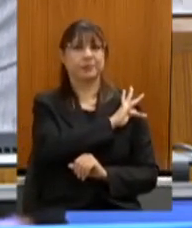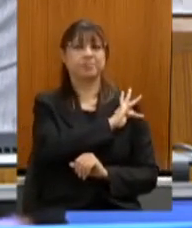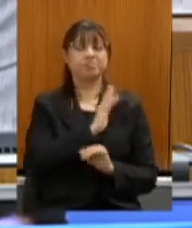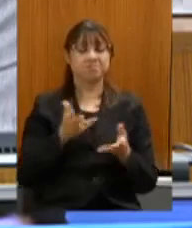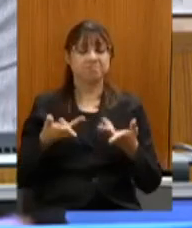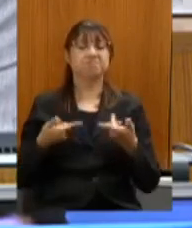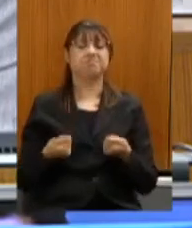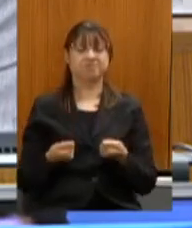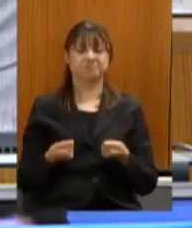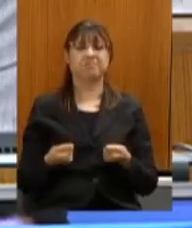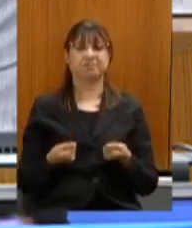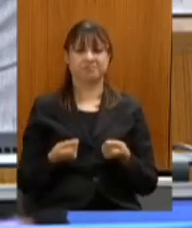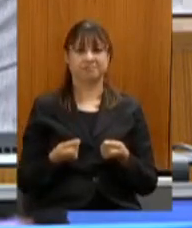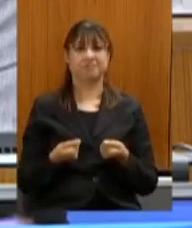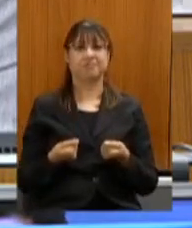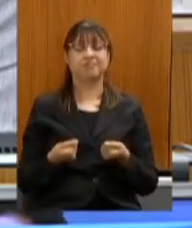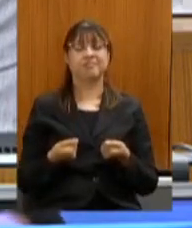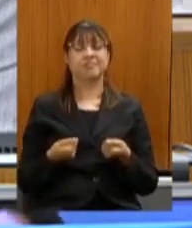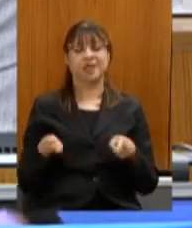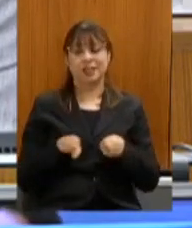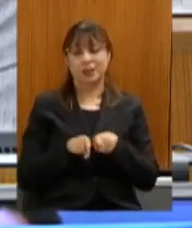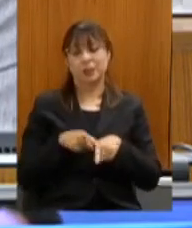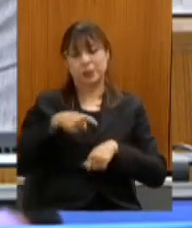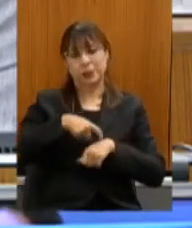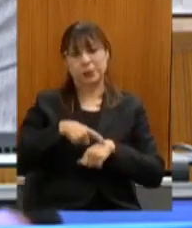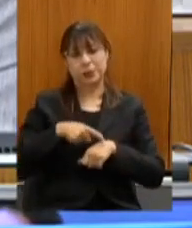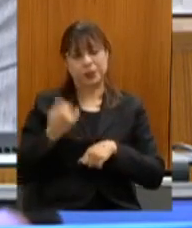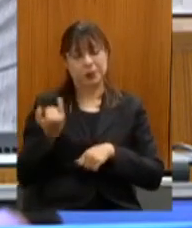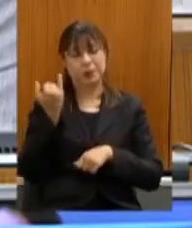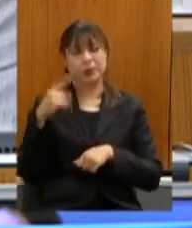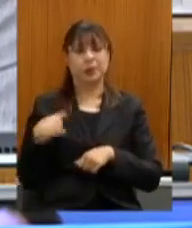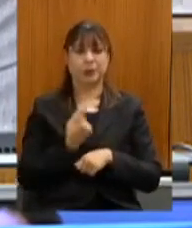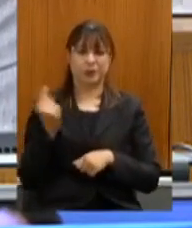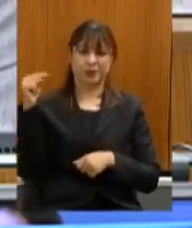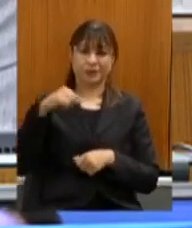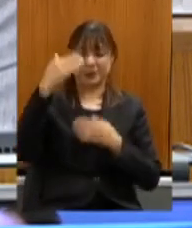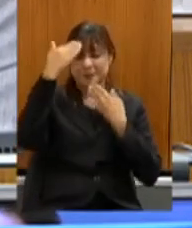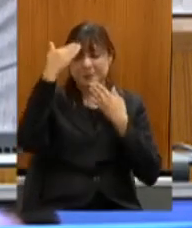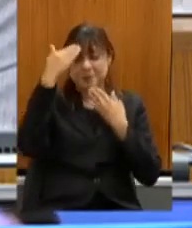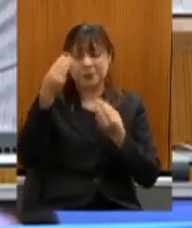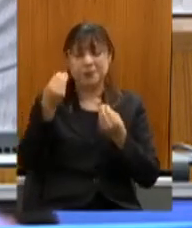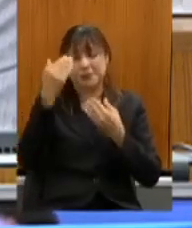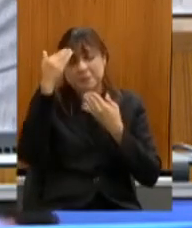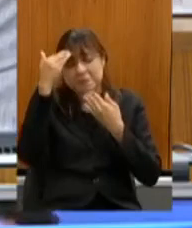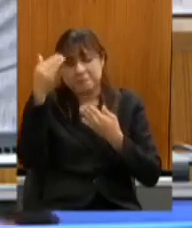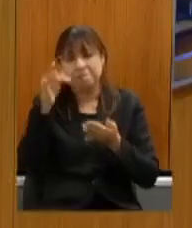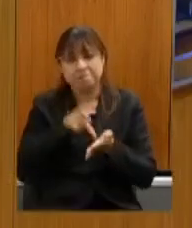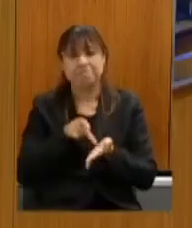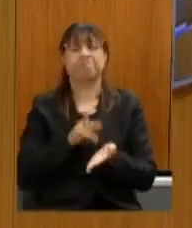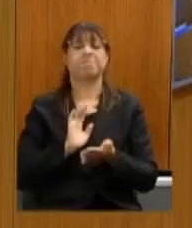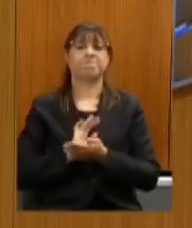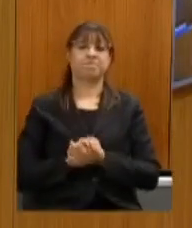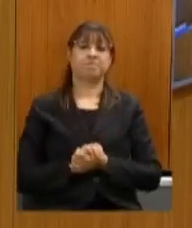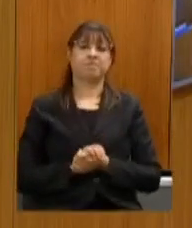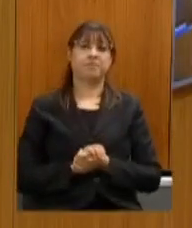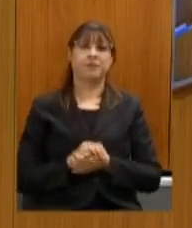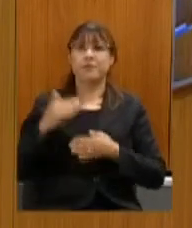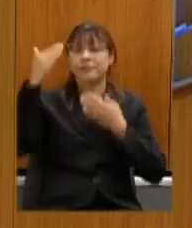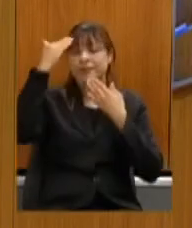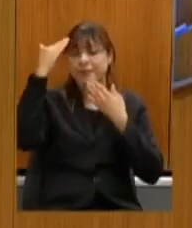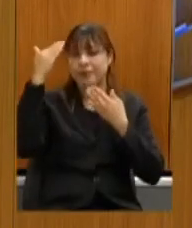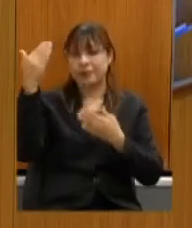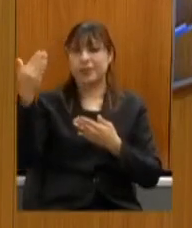excelência e uma oportunidade ímpar para estar aqui muito obrigado muito obrigado mesmo obrigado